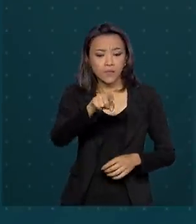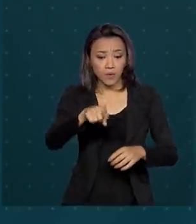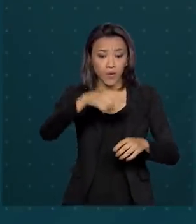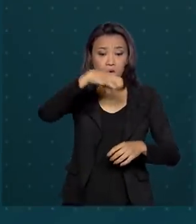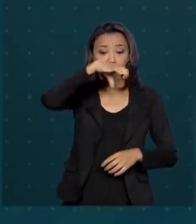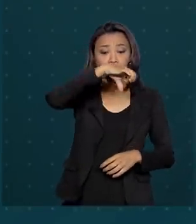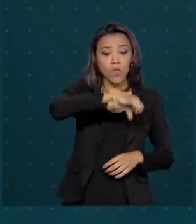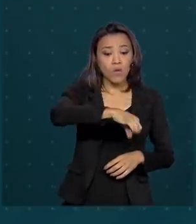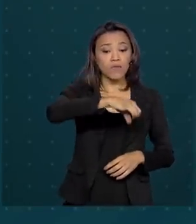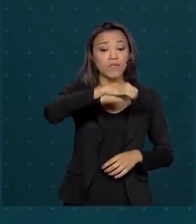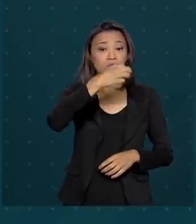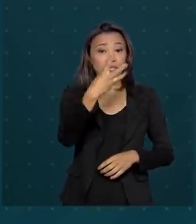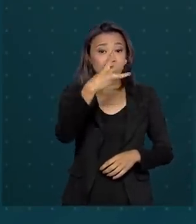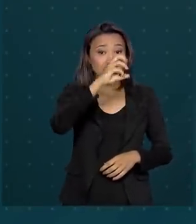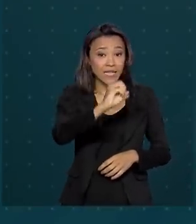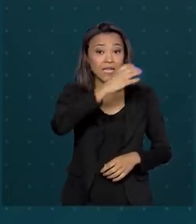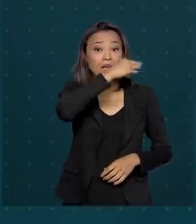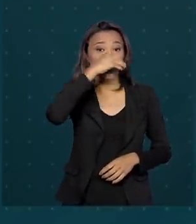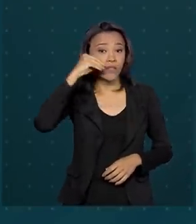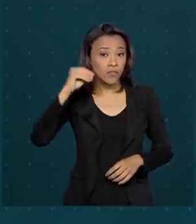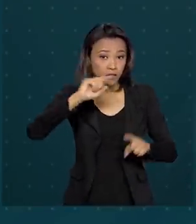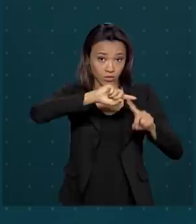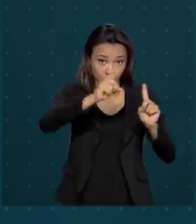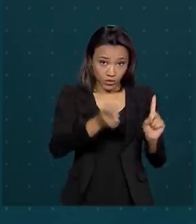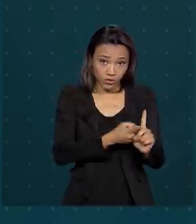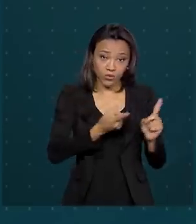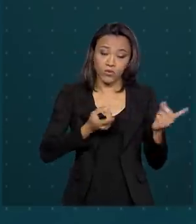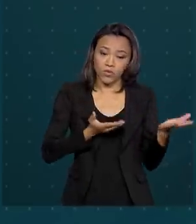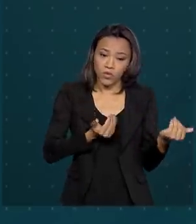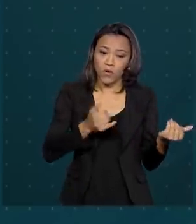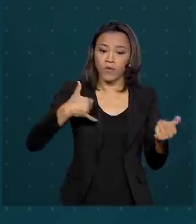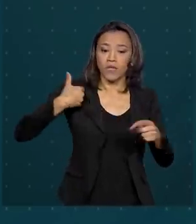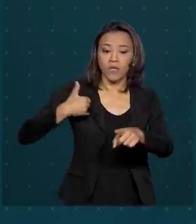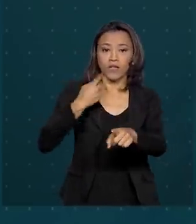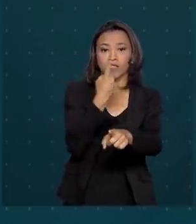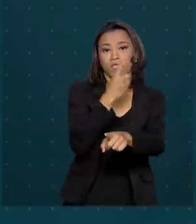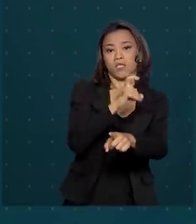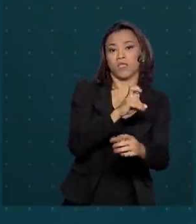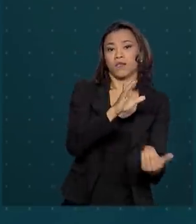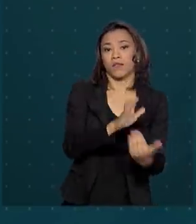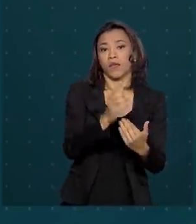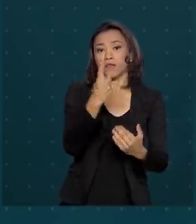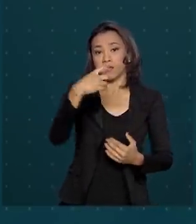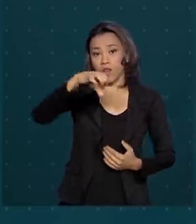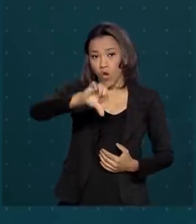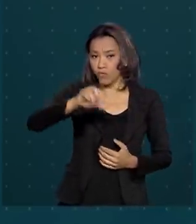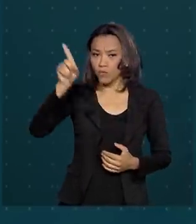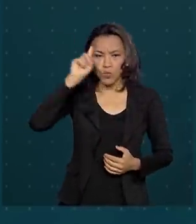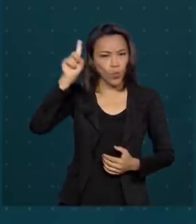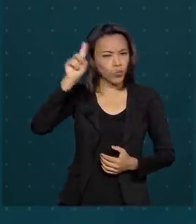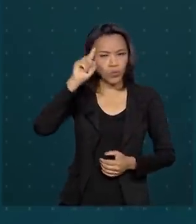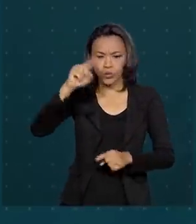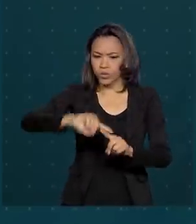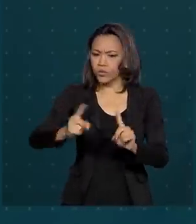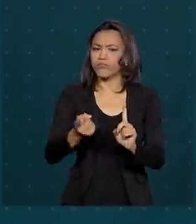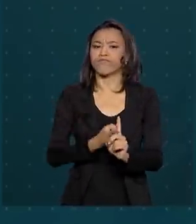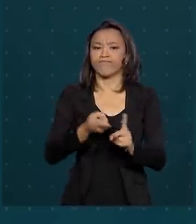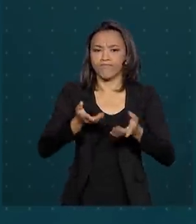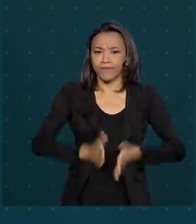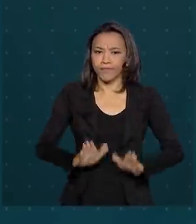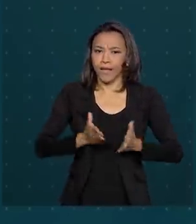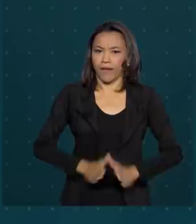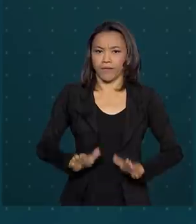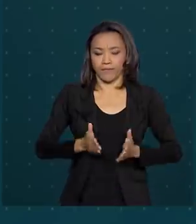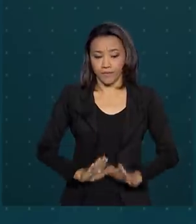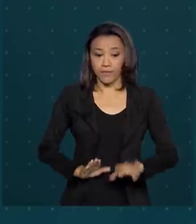930 adolescentes e jovens entre 15 e 19 anos dão à luz todos os dias. São mais de